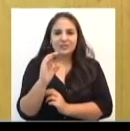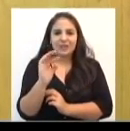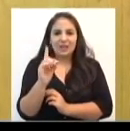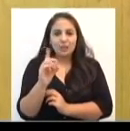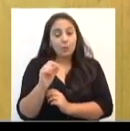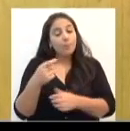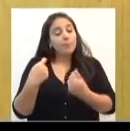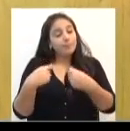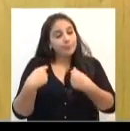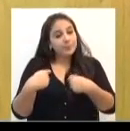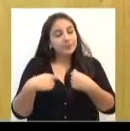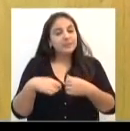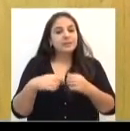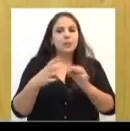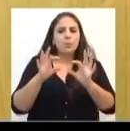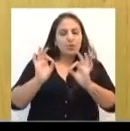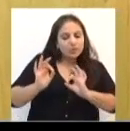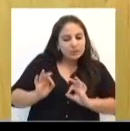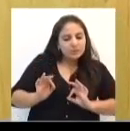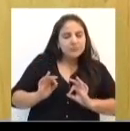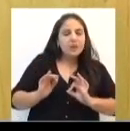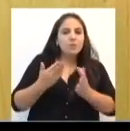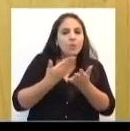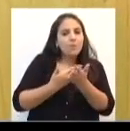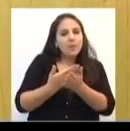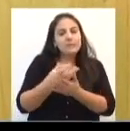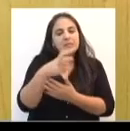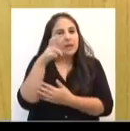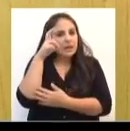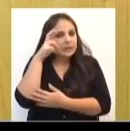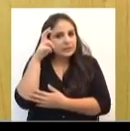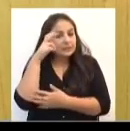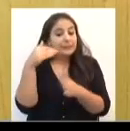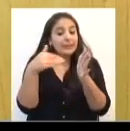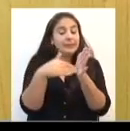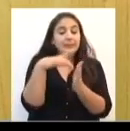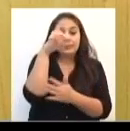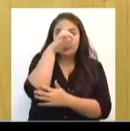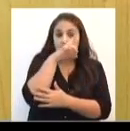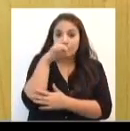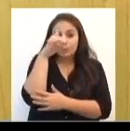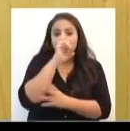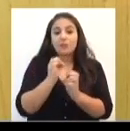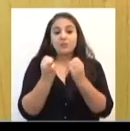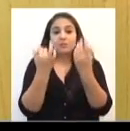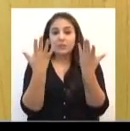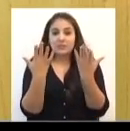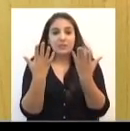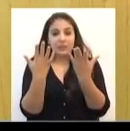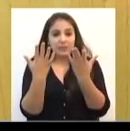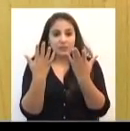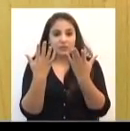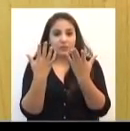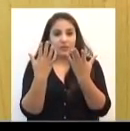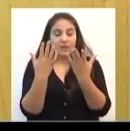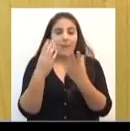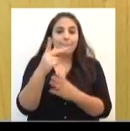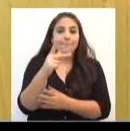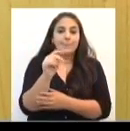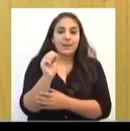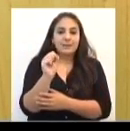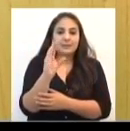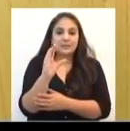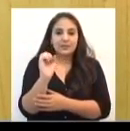preparação que acontece desde a quinta-feira até o domingo, onde que se celebra o mistério pascal de